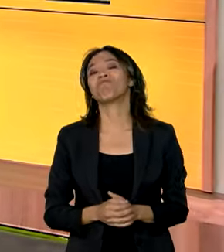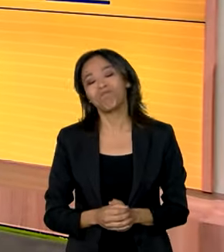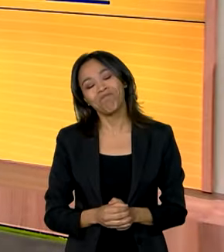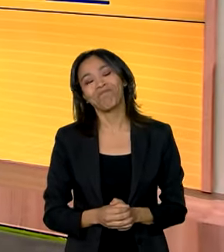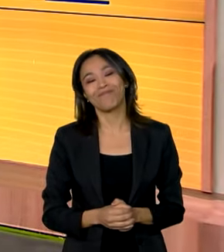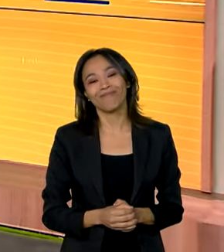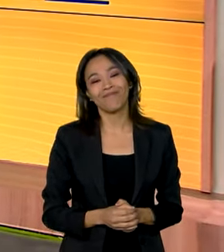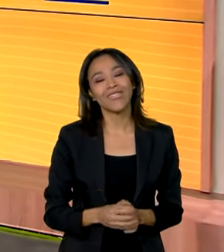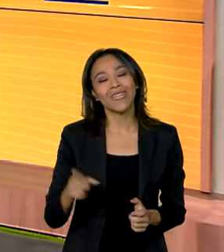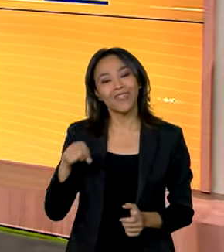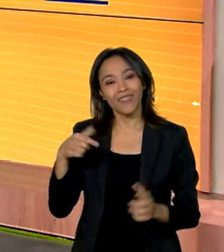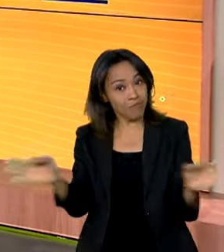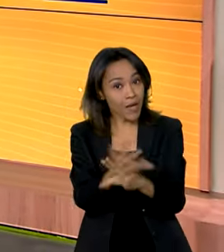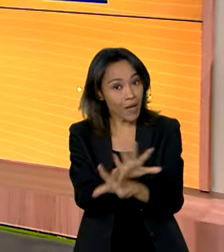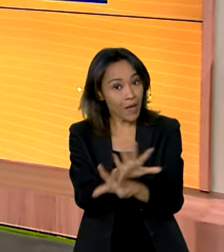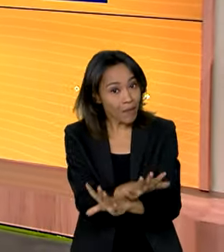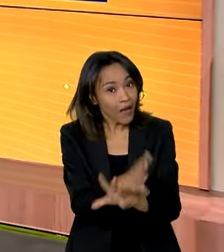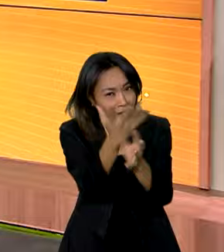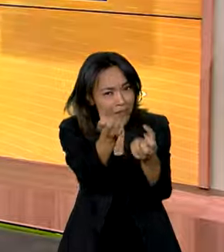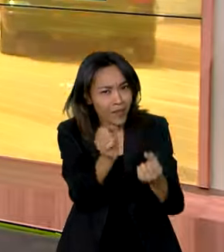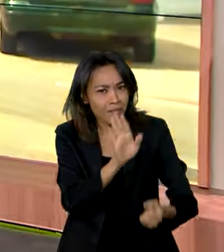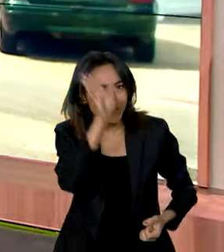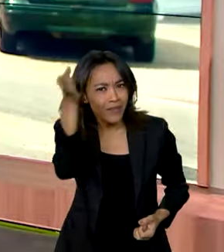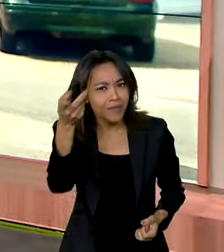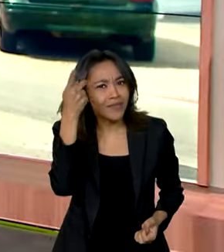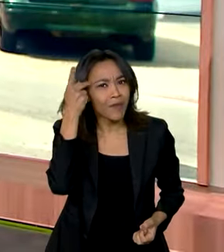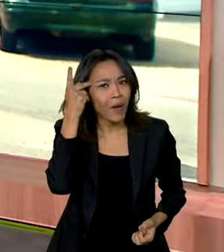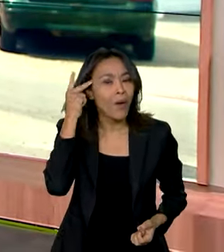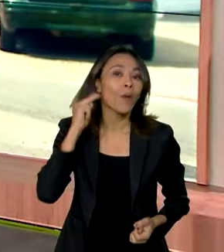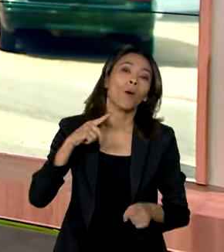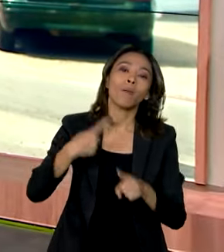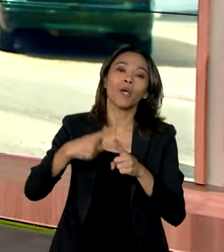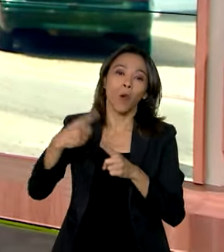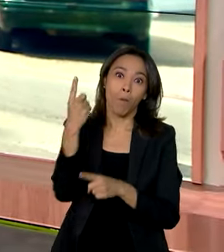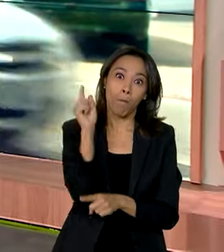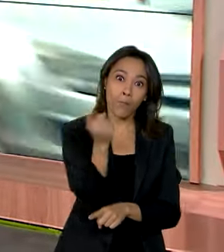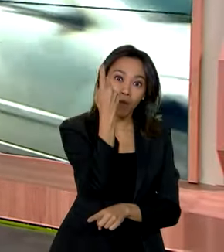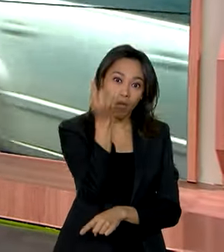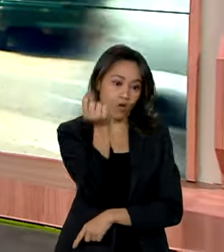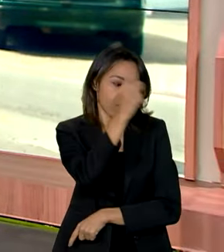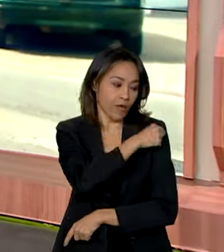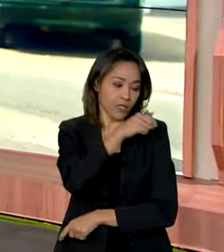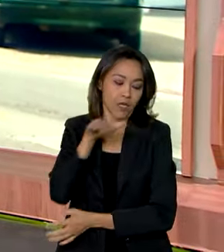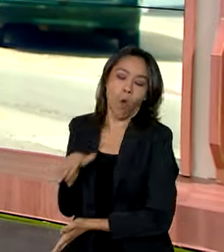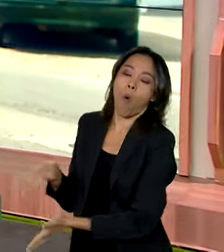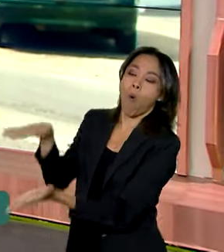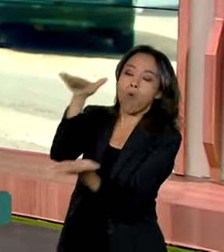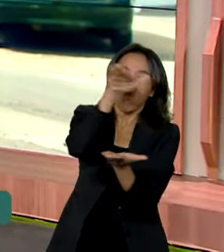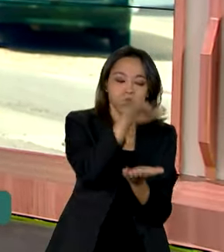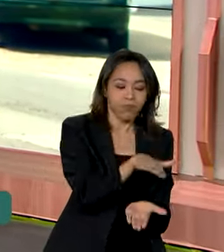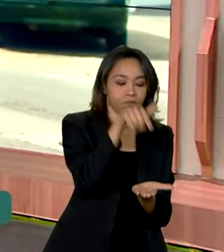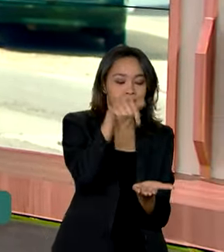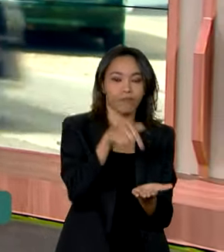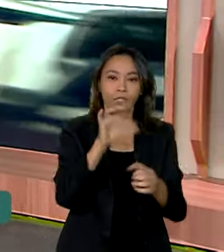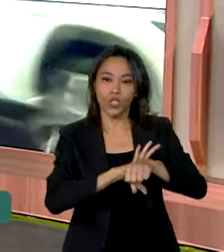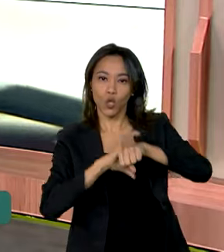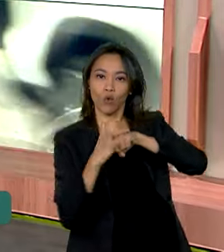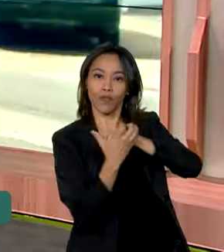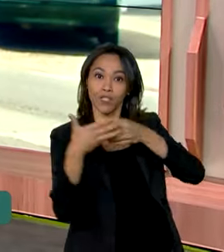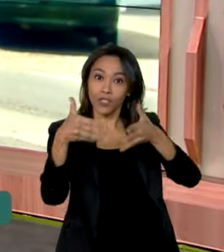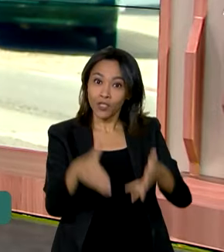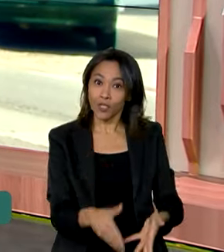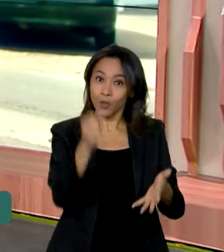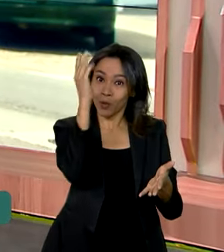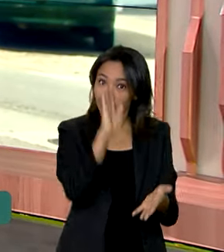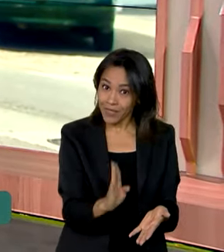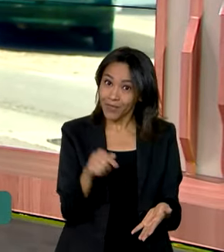E antes de terminar, vamos ao Paulo, porque o primeiro lote de vacinas atualizadas contra a Covid-19 chegou ao Brasil